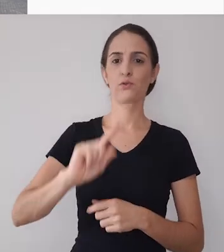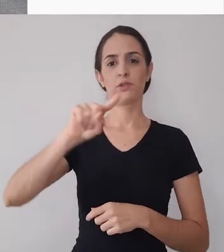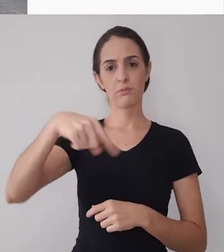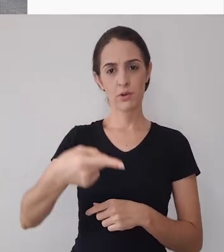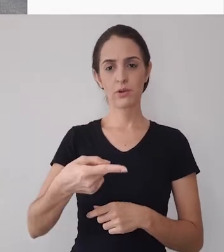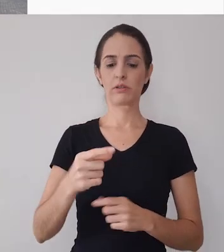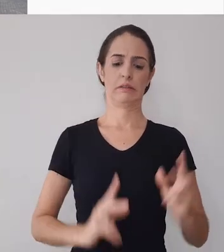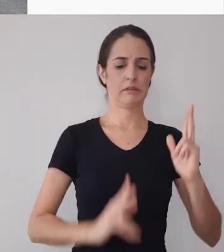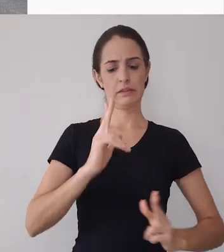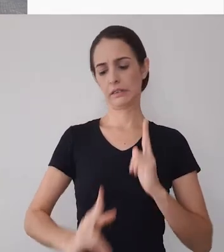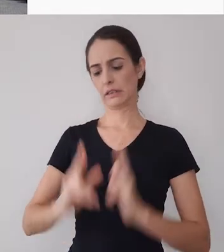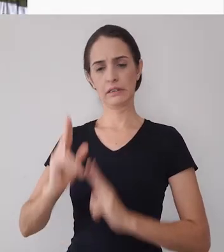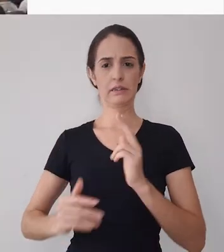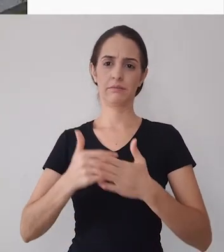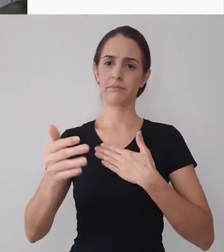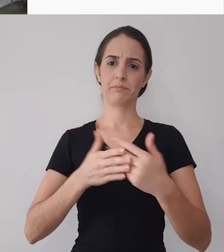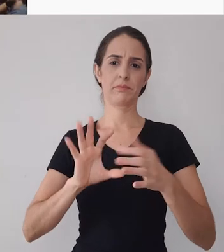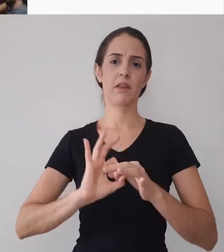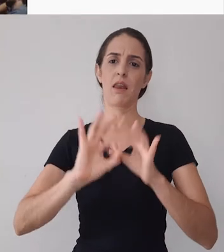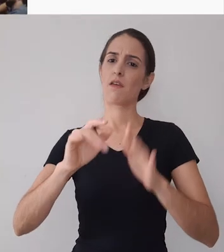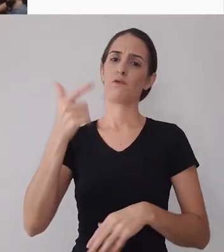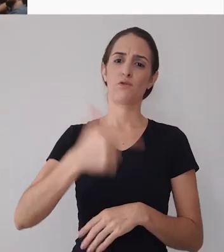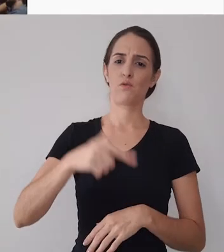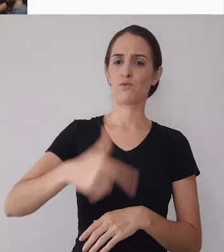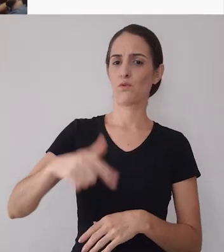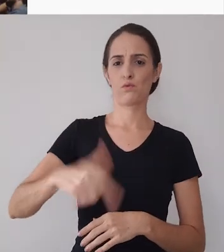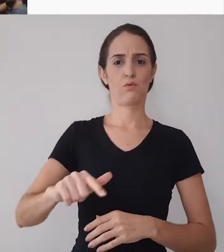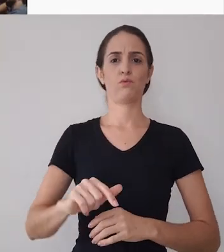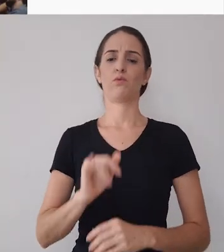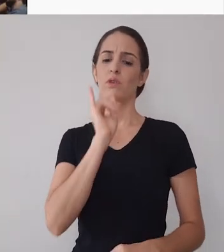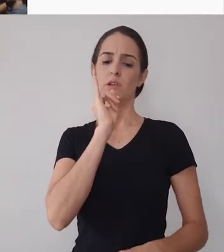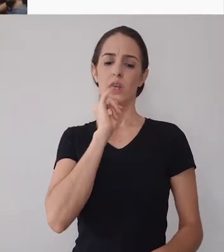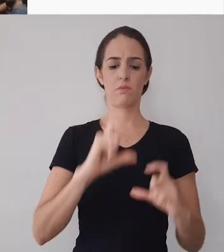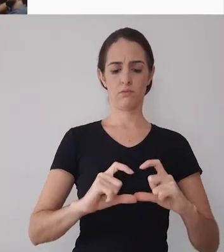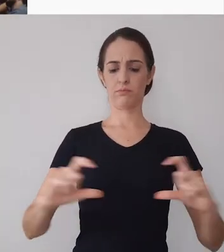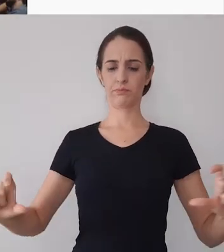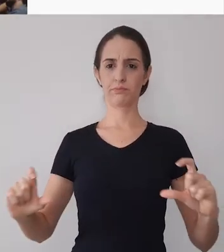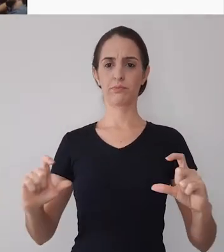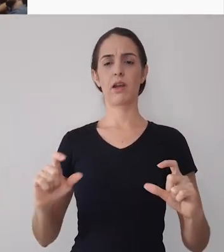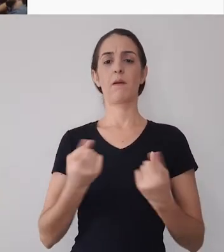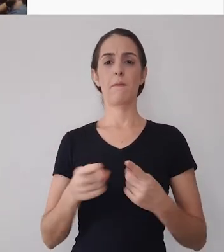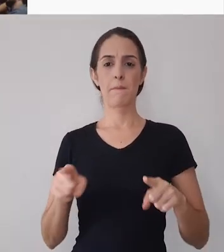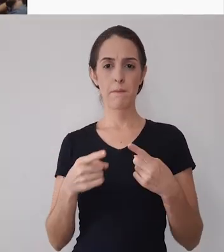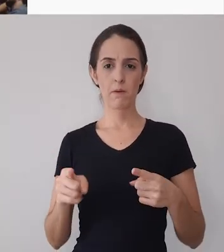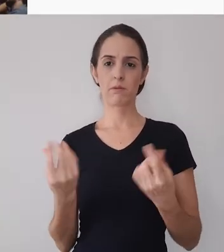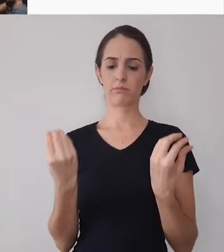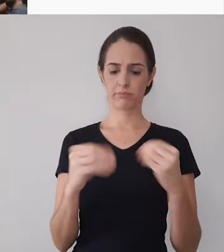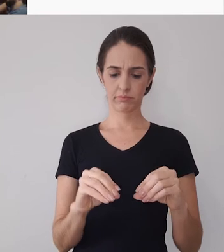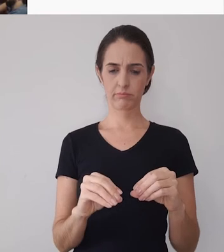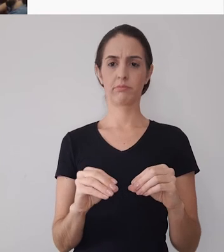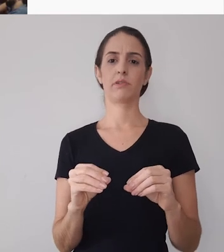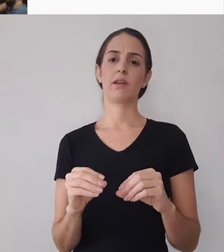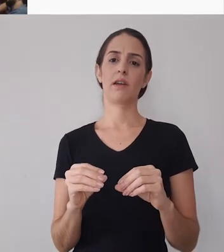de novo em editar corte ele vai aparecer novamente a tela de edição para você ah não na verdade essa vinheta vou deixar então você pode clicar no x aqui